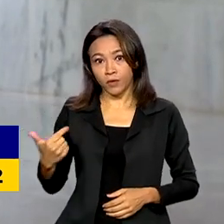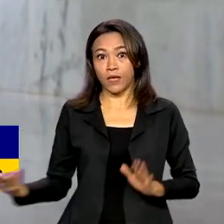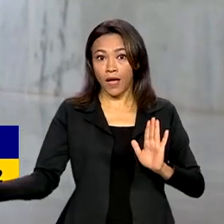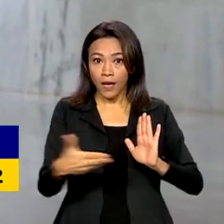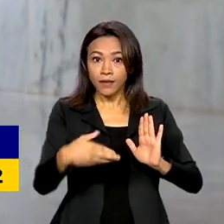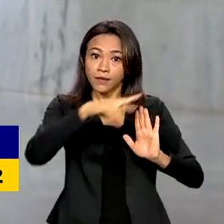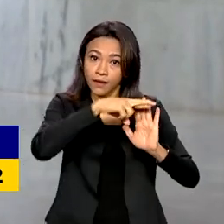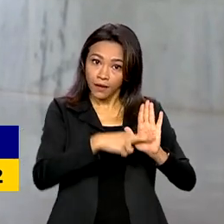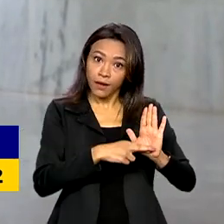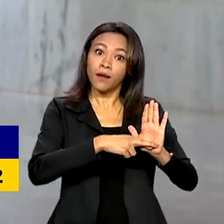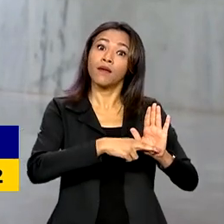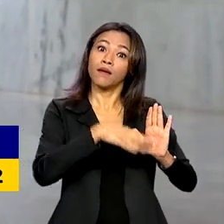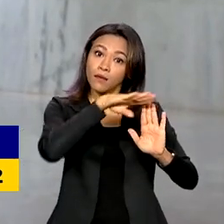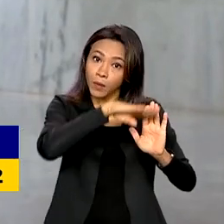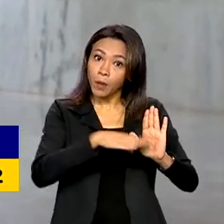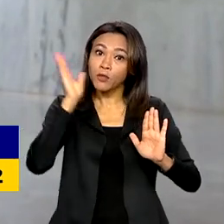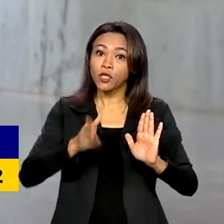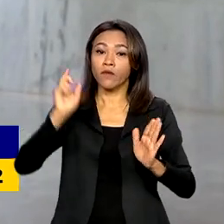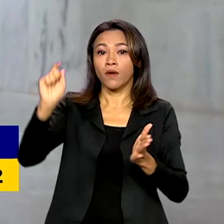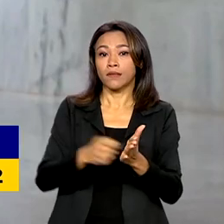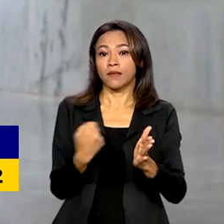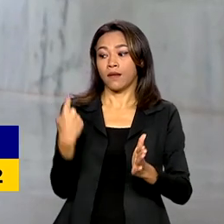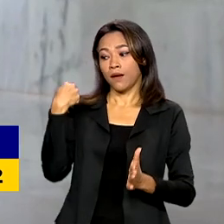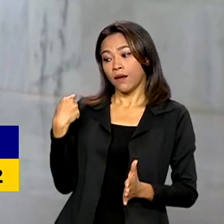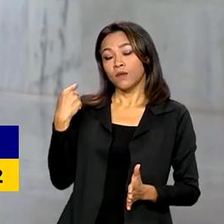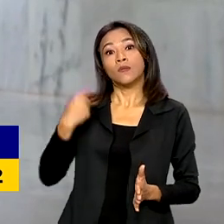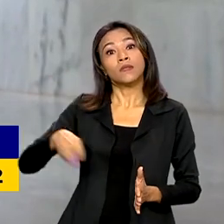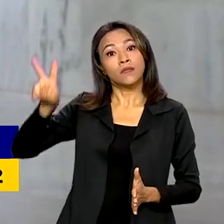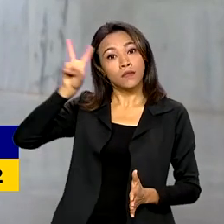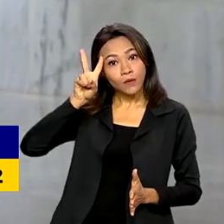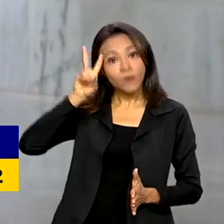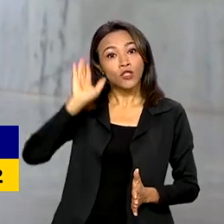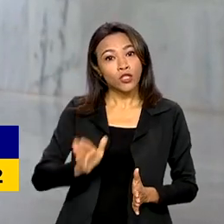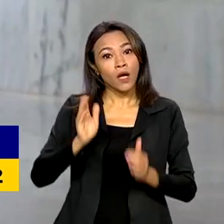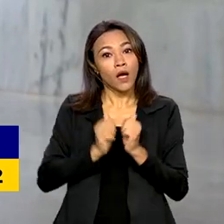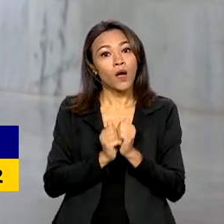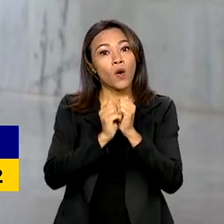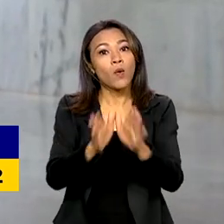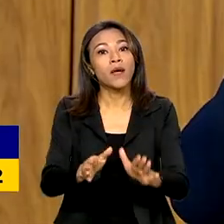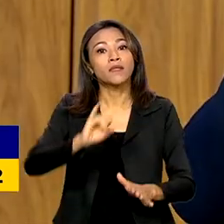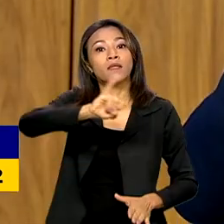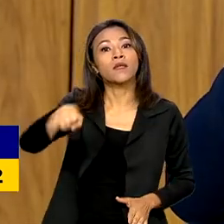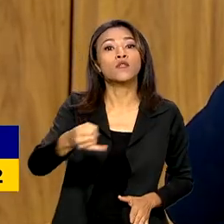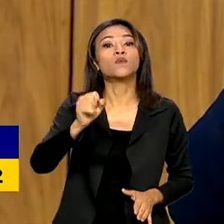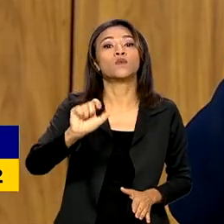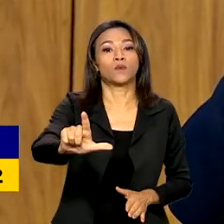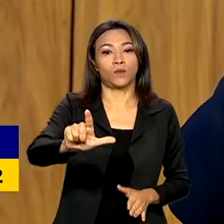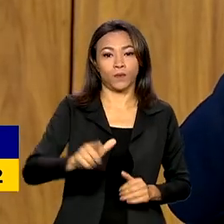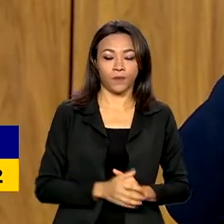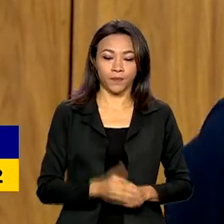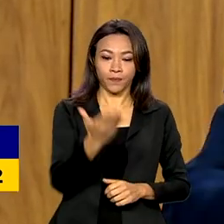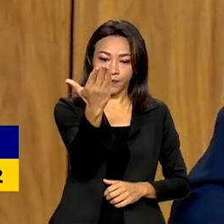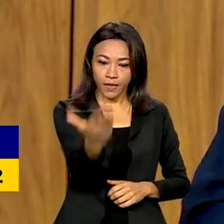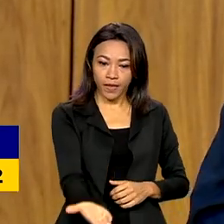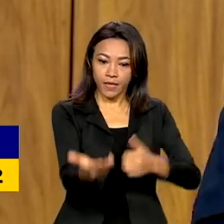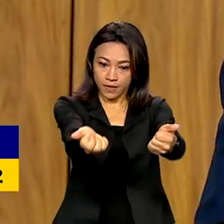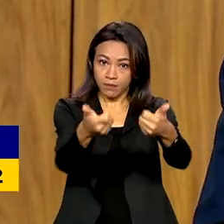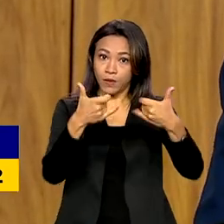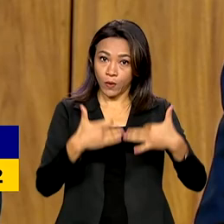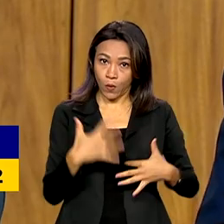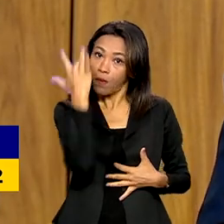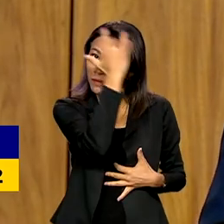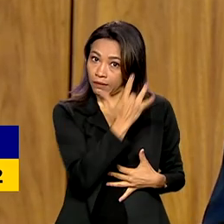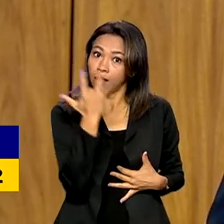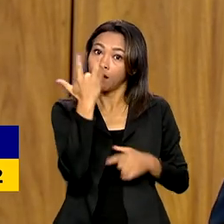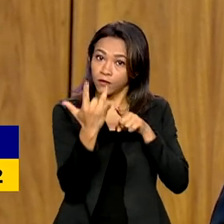foi assinada nessa segunda, e o projeto começa a vigorar em julho. O ministro Fernando Haddad explicou que as